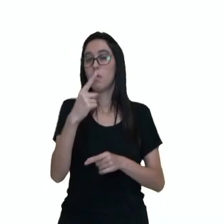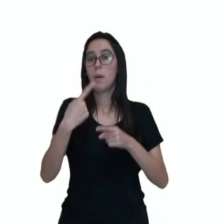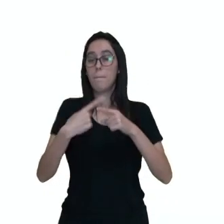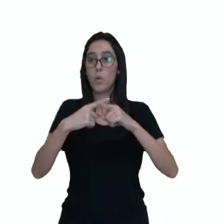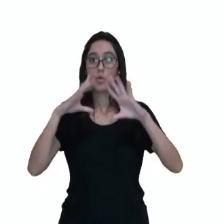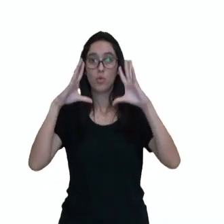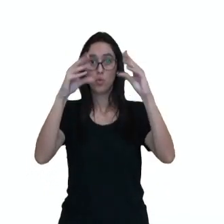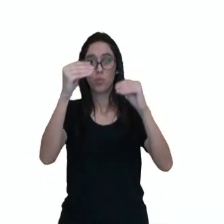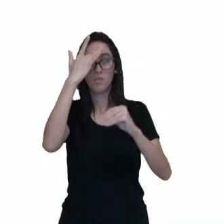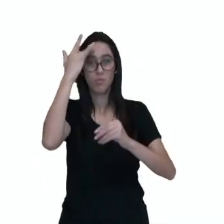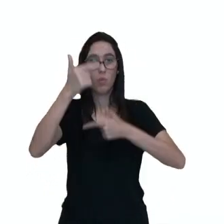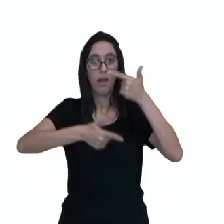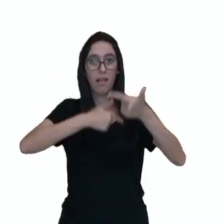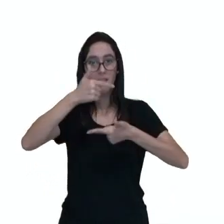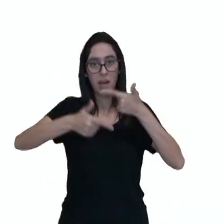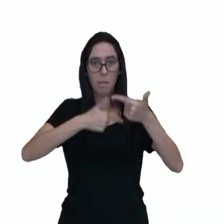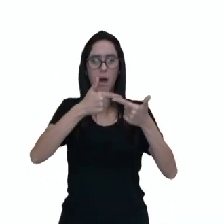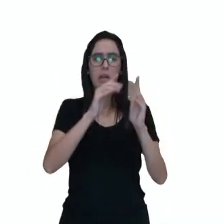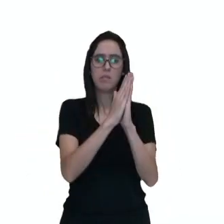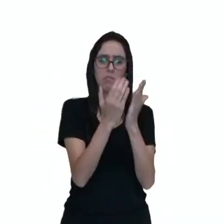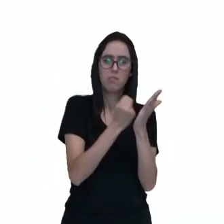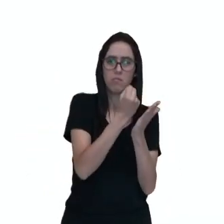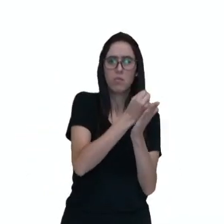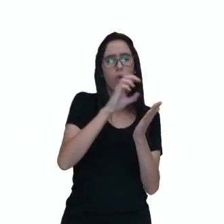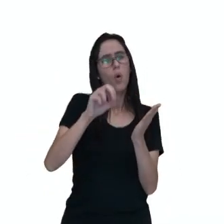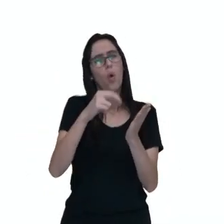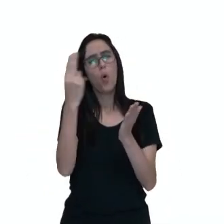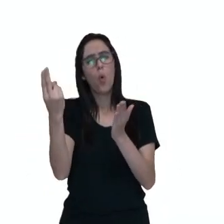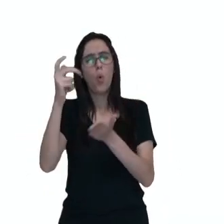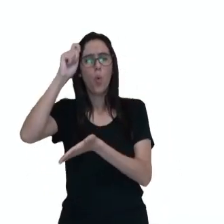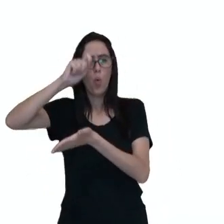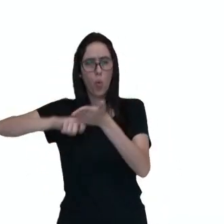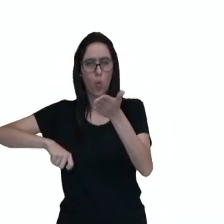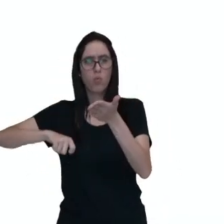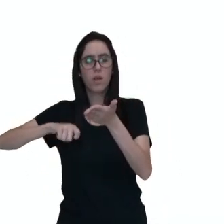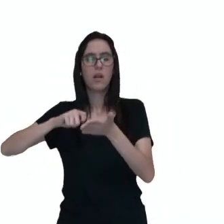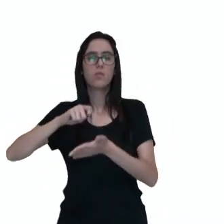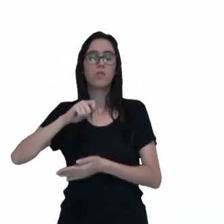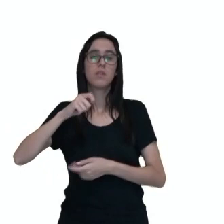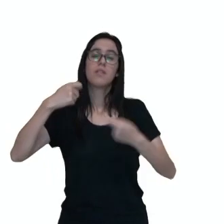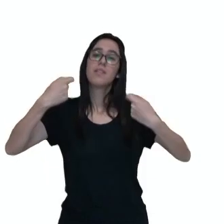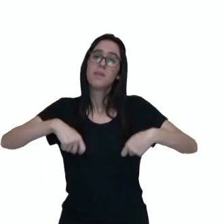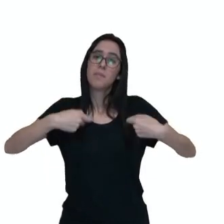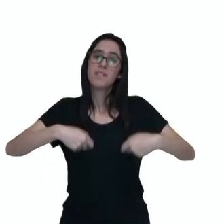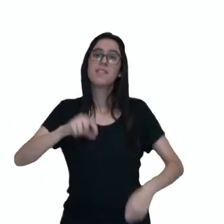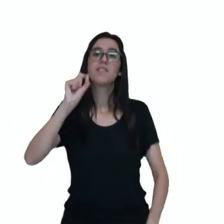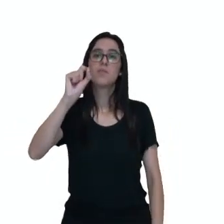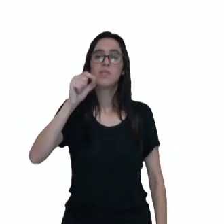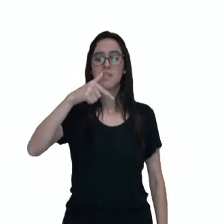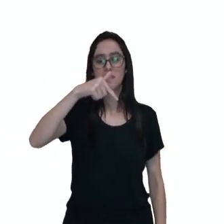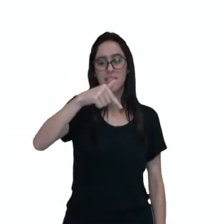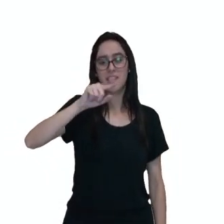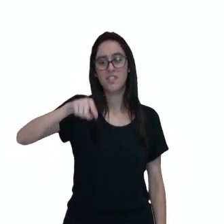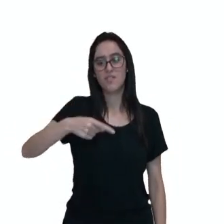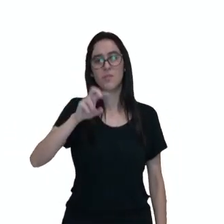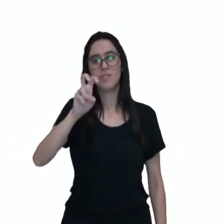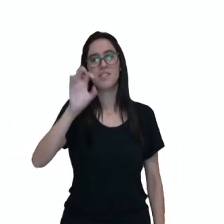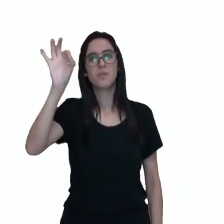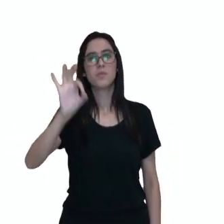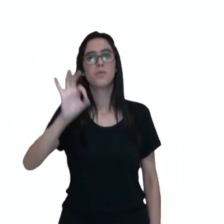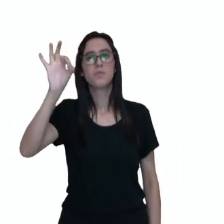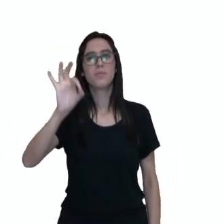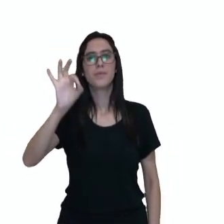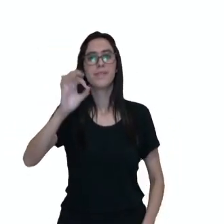trabalham, seja com carteira assinada ou por contrato, devem contribuir no mínimo com 7,5% para o